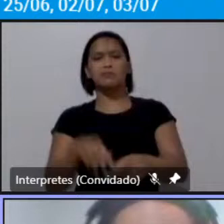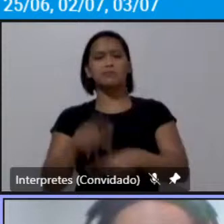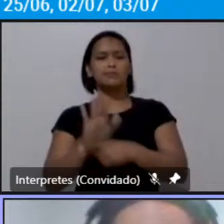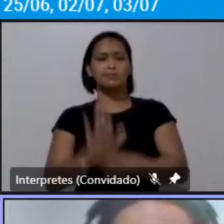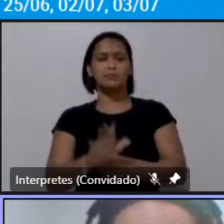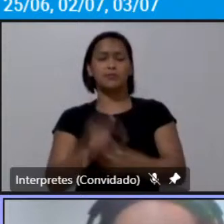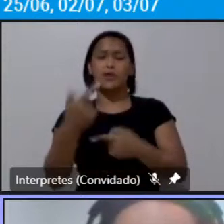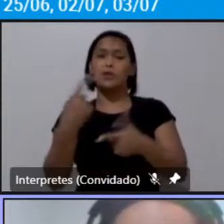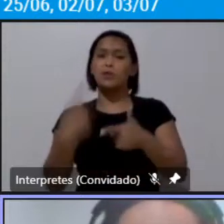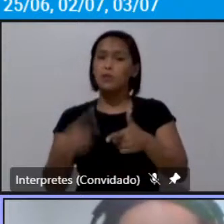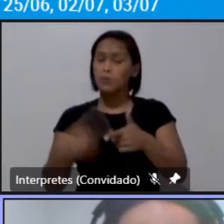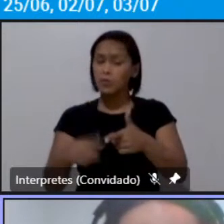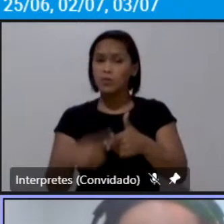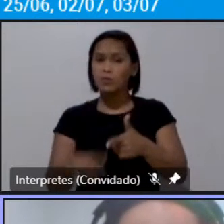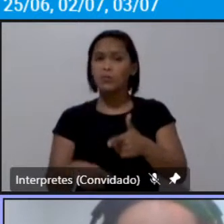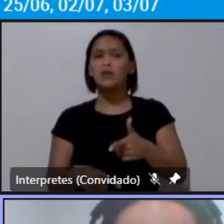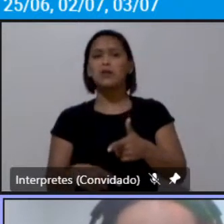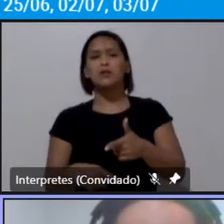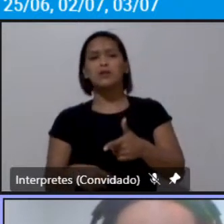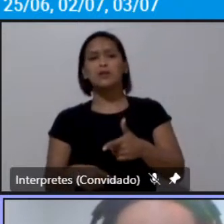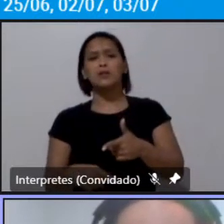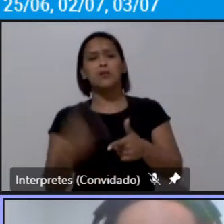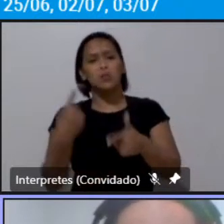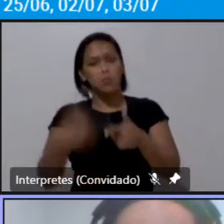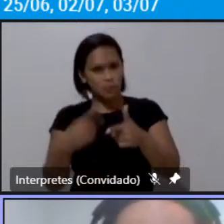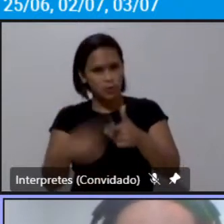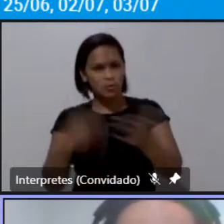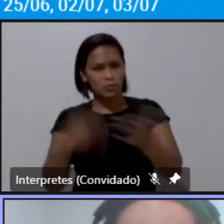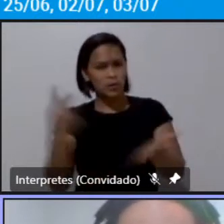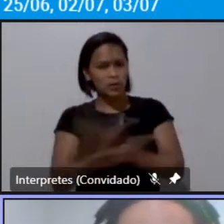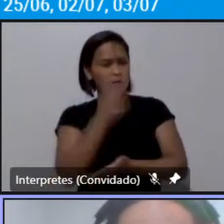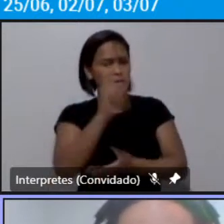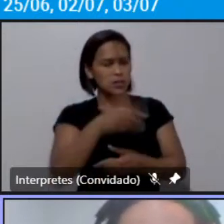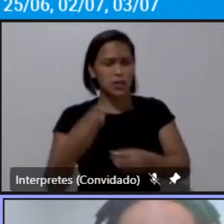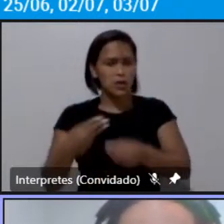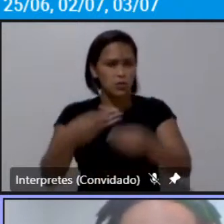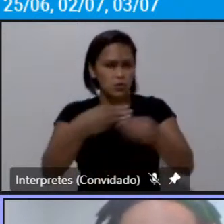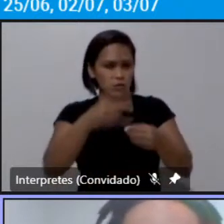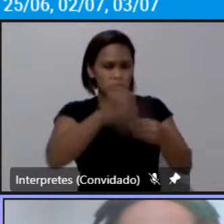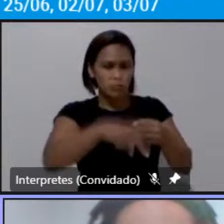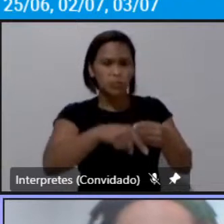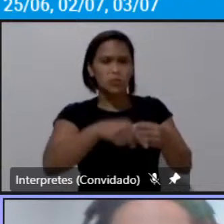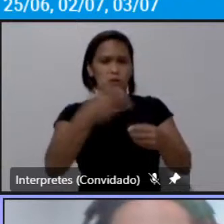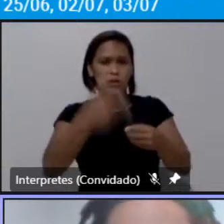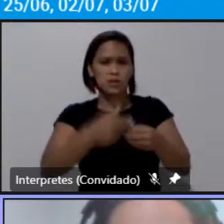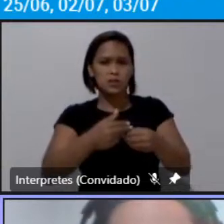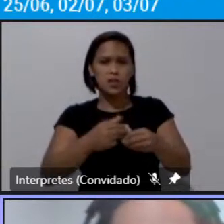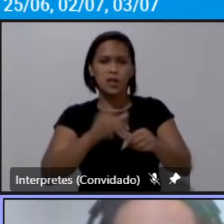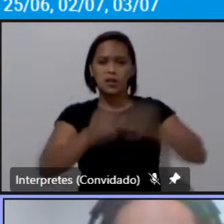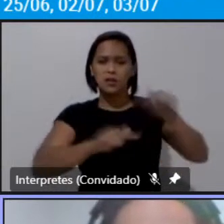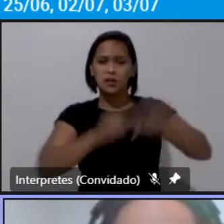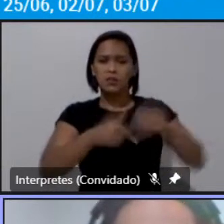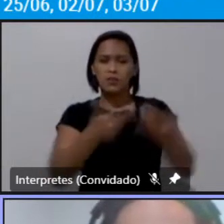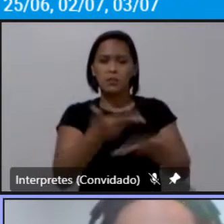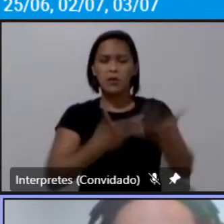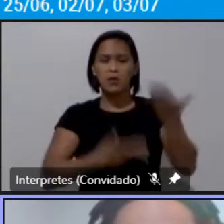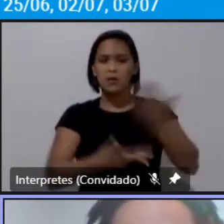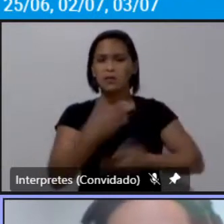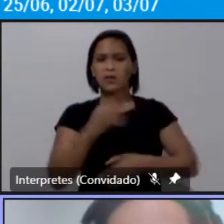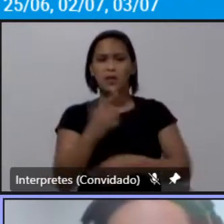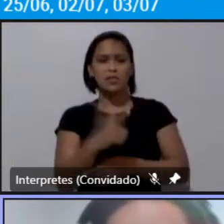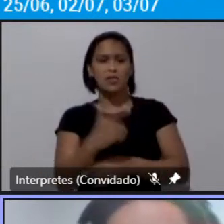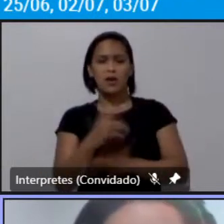problema da região das regiões metropolitanas é que os municípios eles não atuam de forma compartilhada não há uma